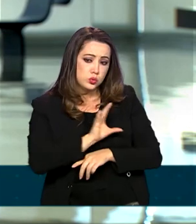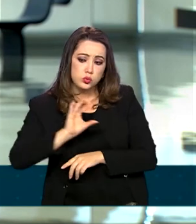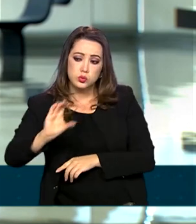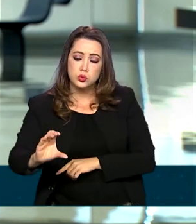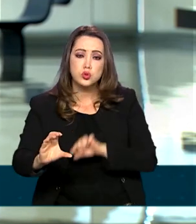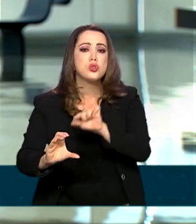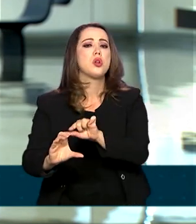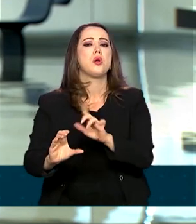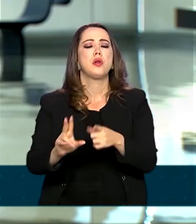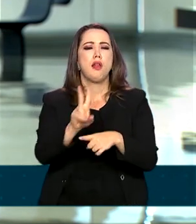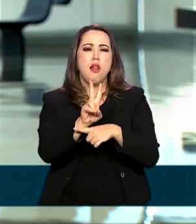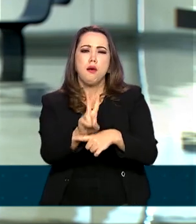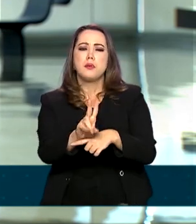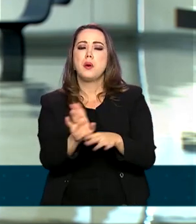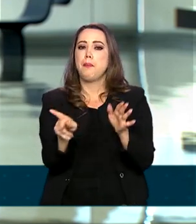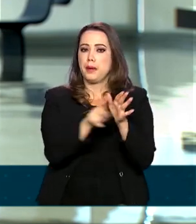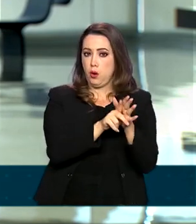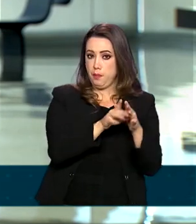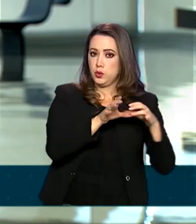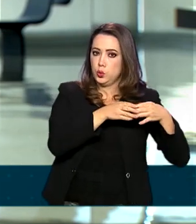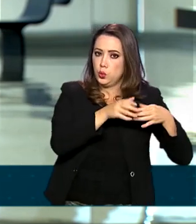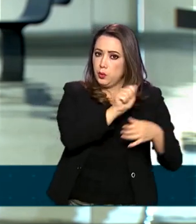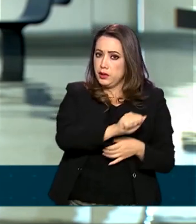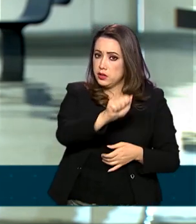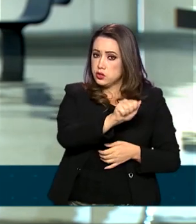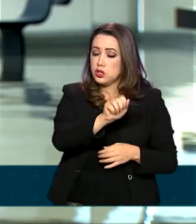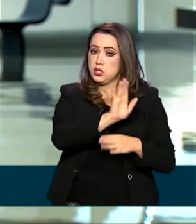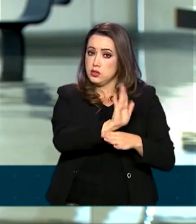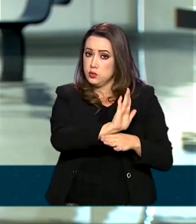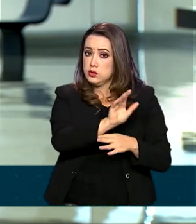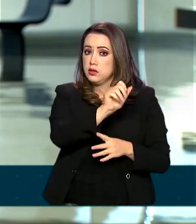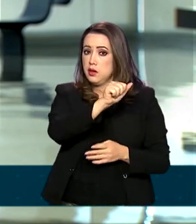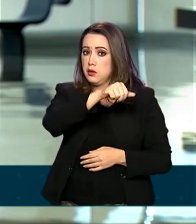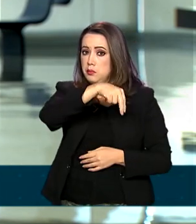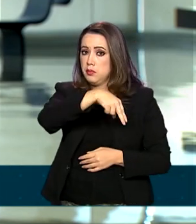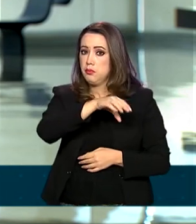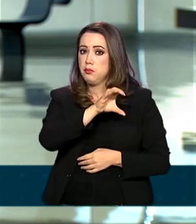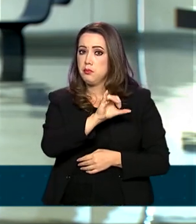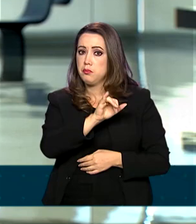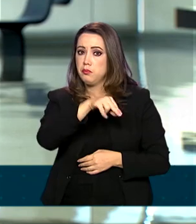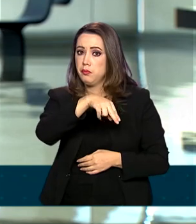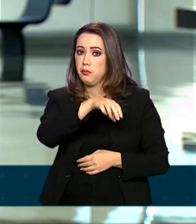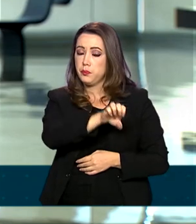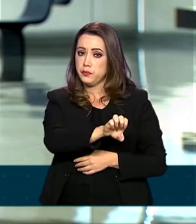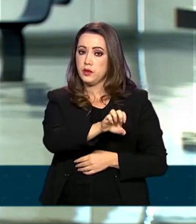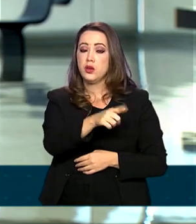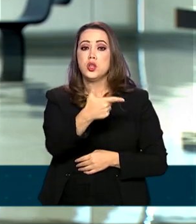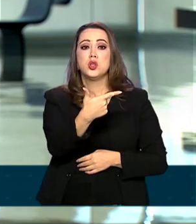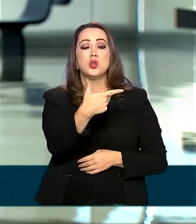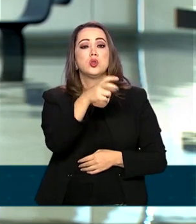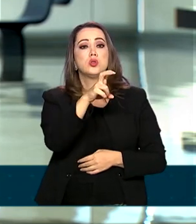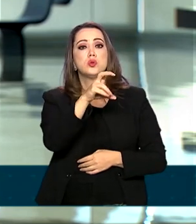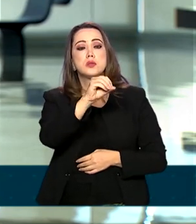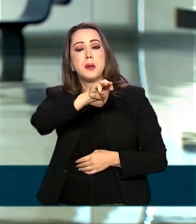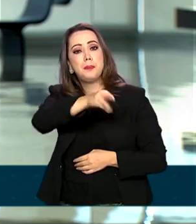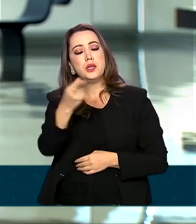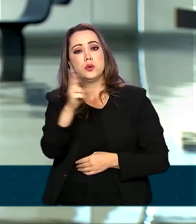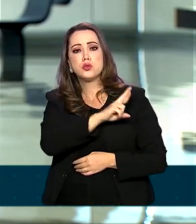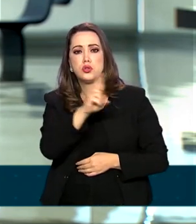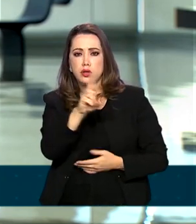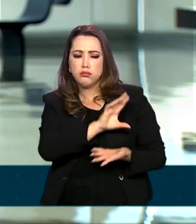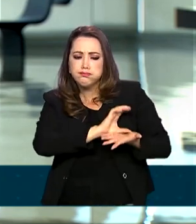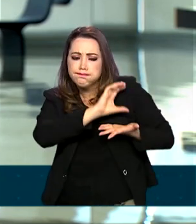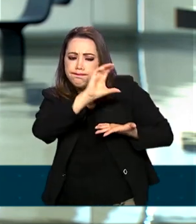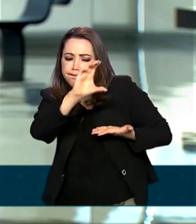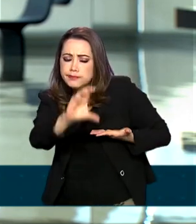foi elaborada pela própria ANSINE, a Agência Nacional do Cinema. 250 milhões de reais serão